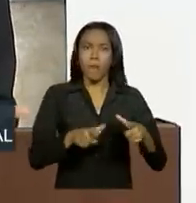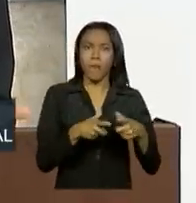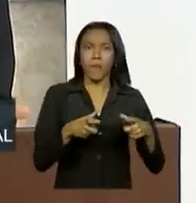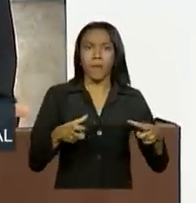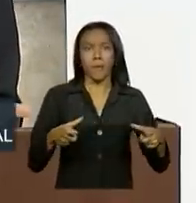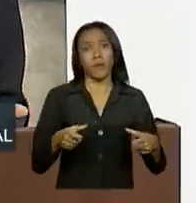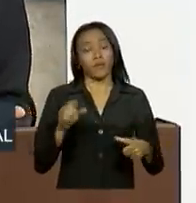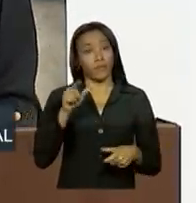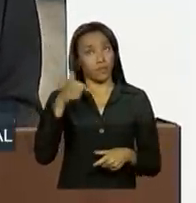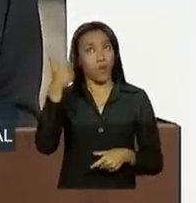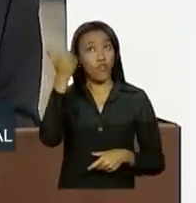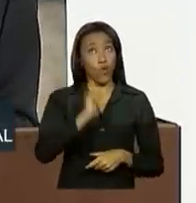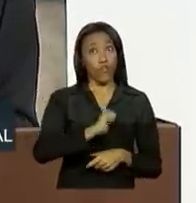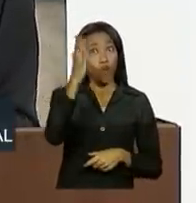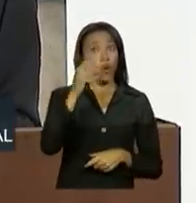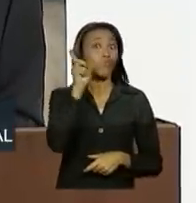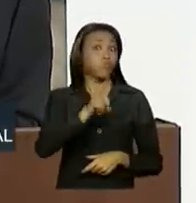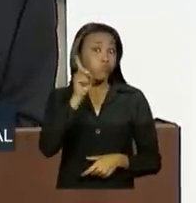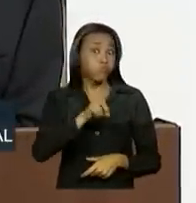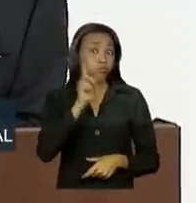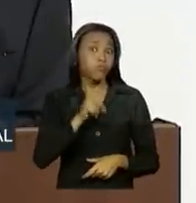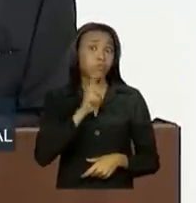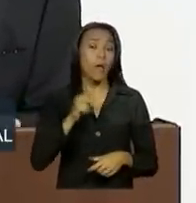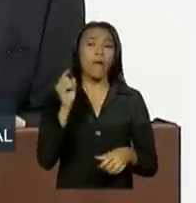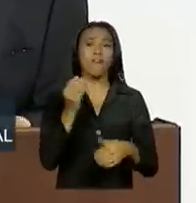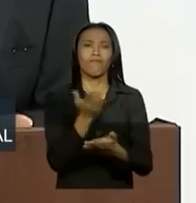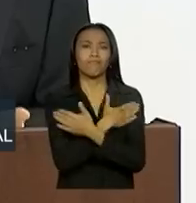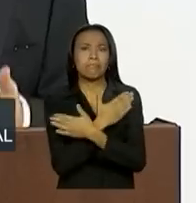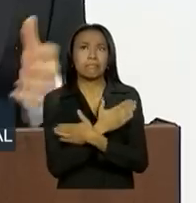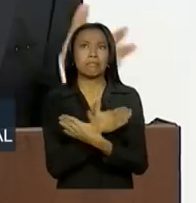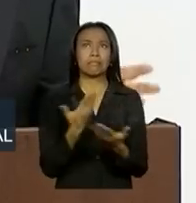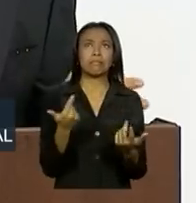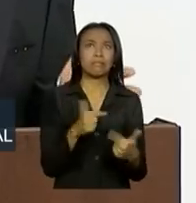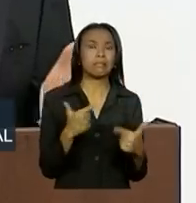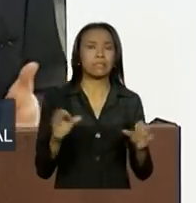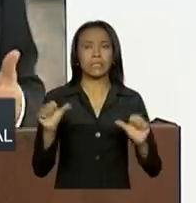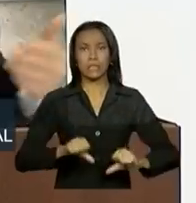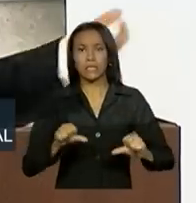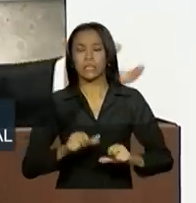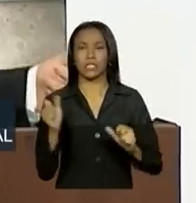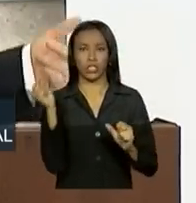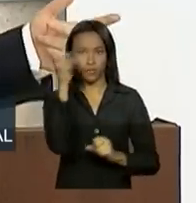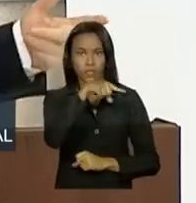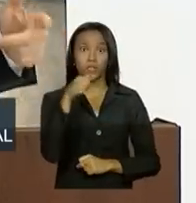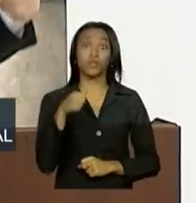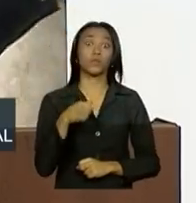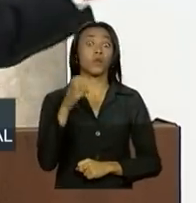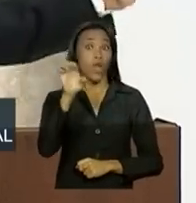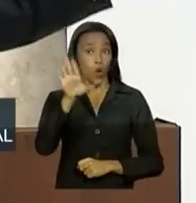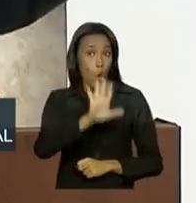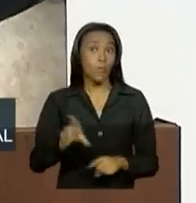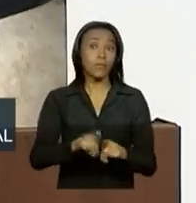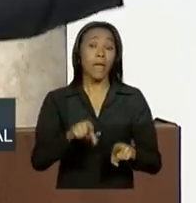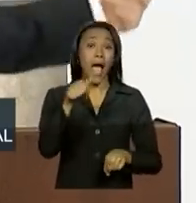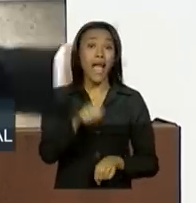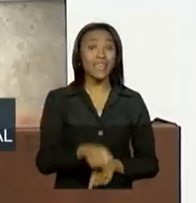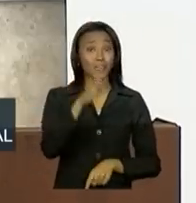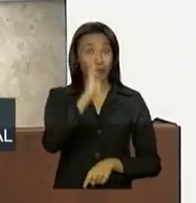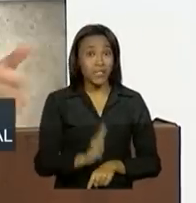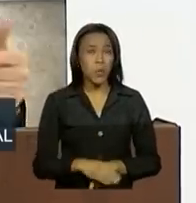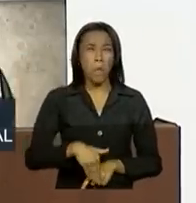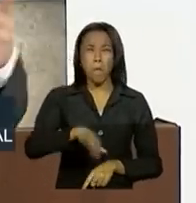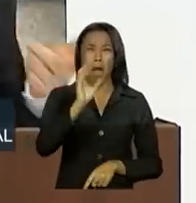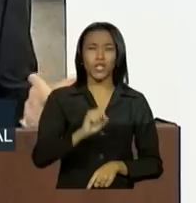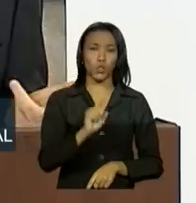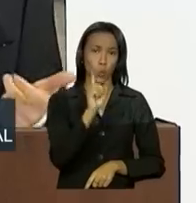desemprego batendo recorde nos Estados Unidos e na União Europeia. E aqui no Brasil, nós continuamos gerando mais de um milhão de